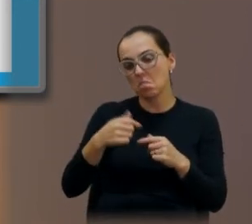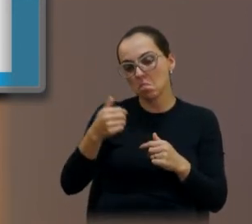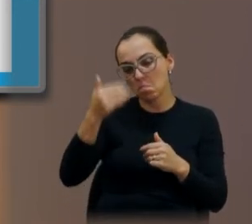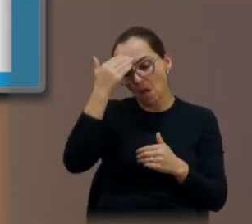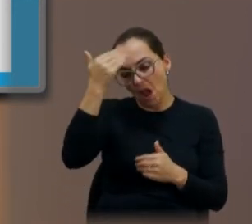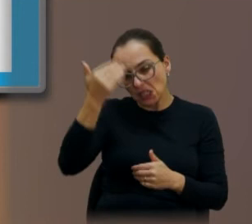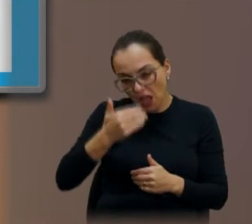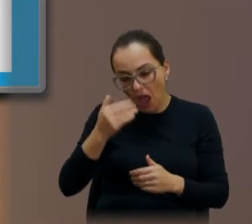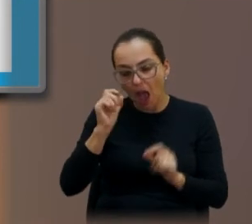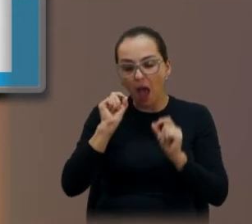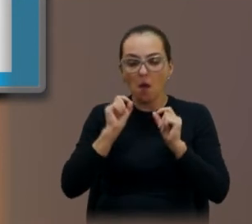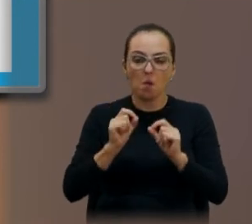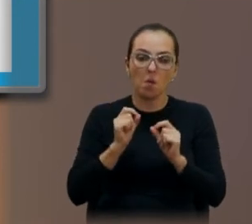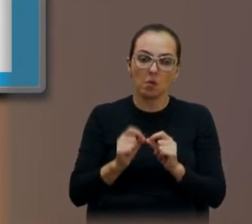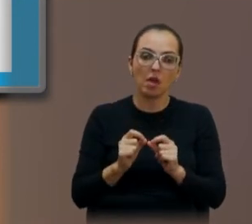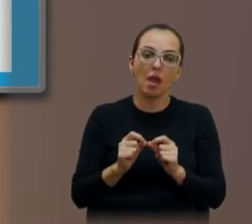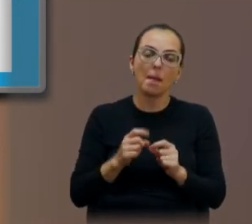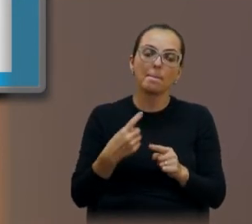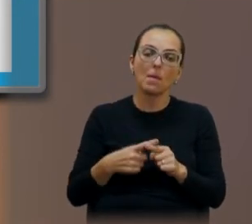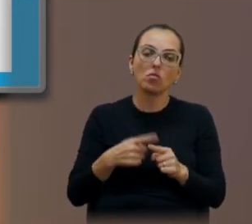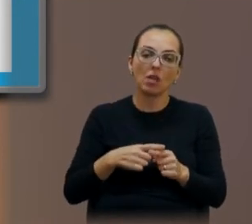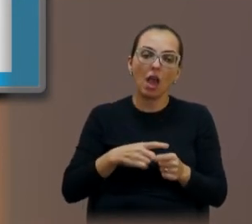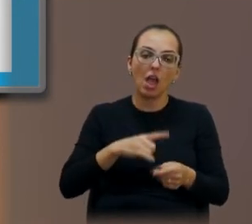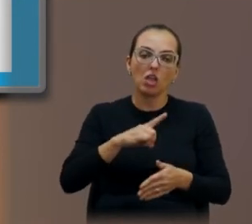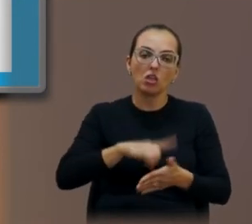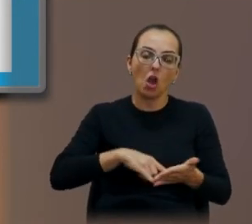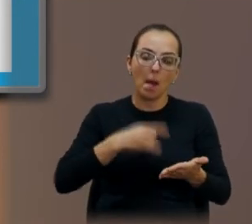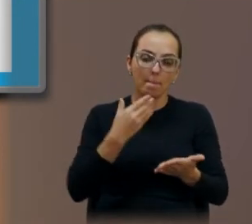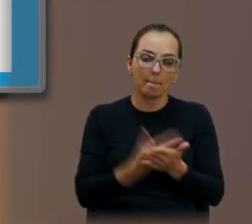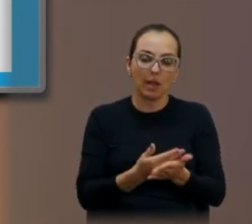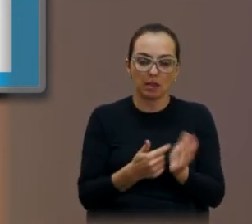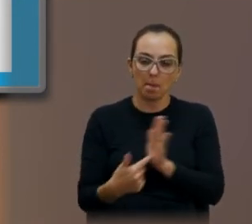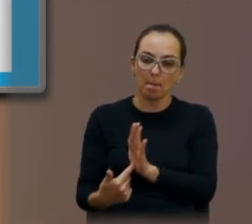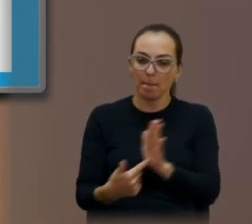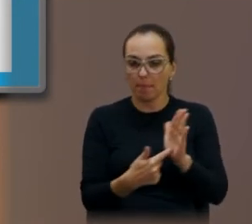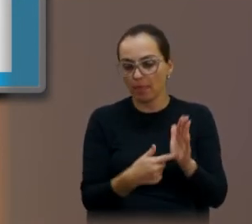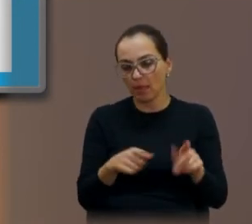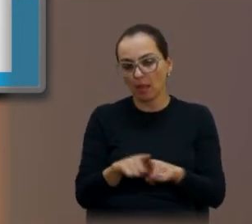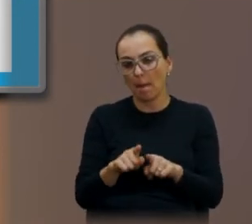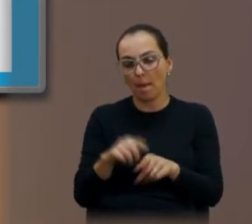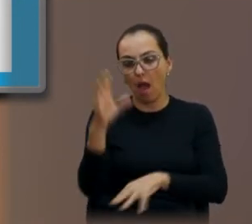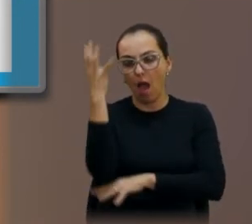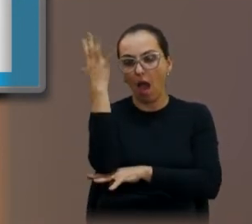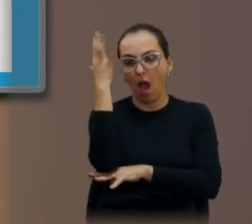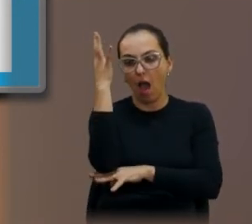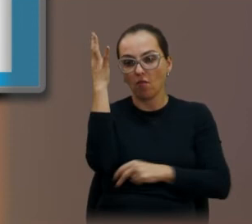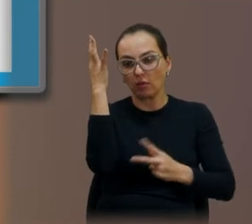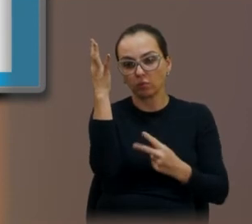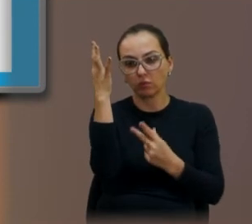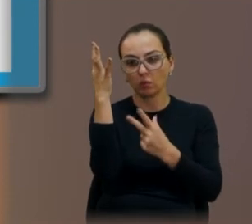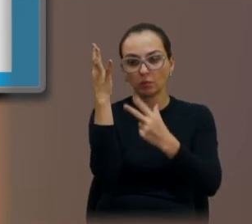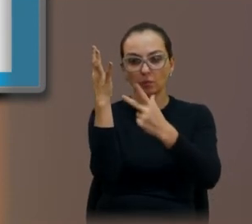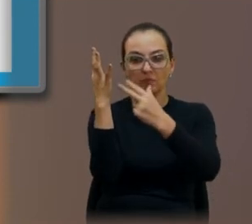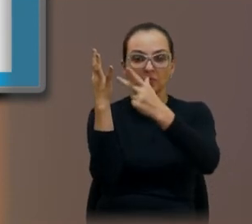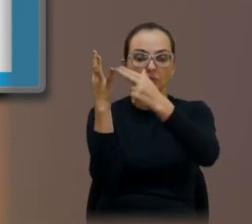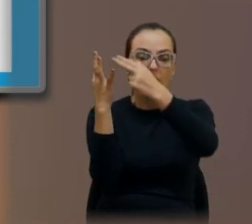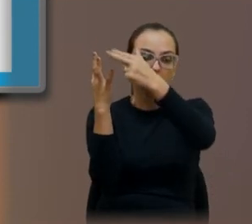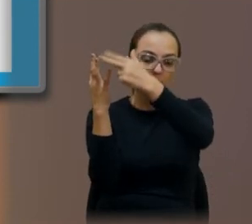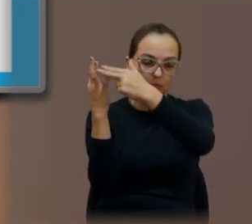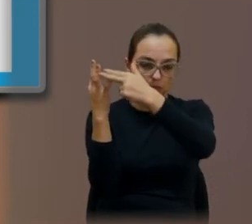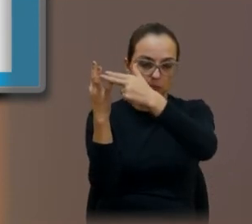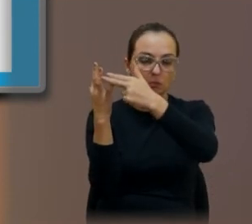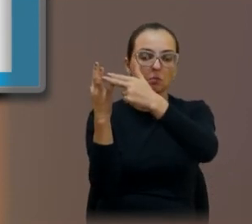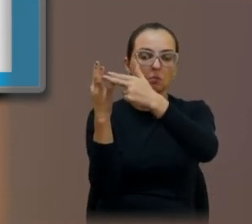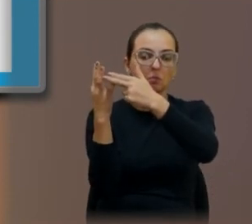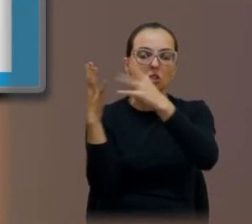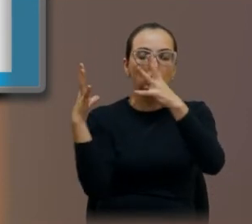e também a poda das árvores na frente, dos dois lados se encontrava, trazendo uma